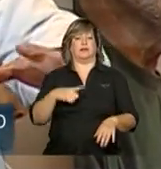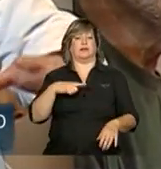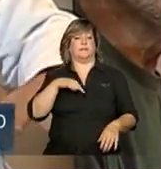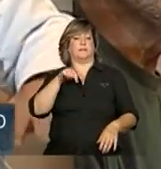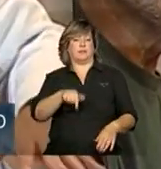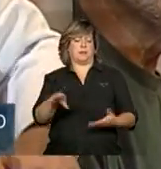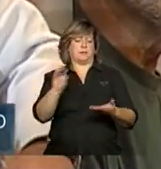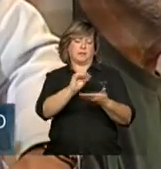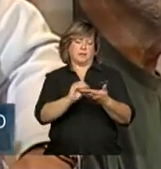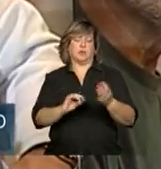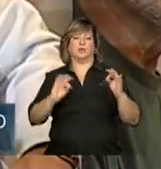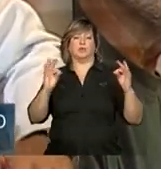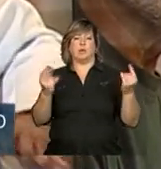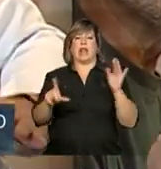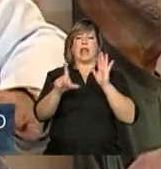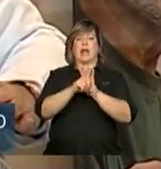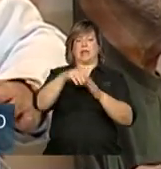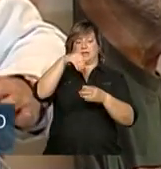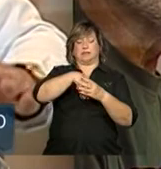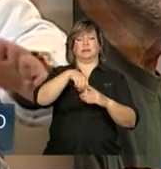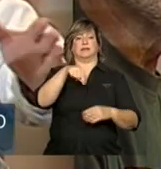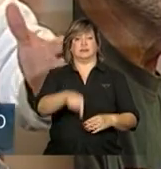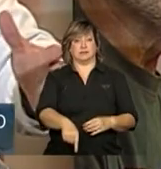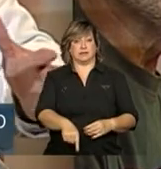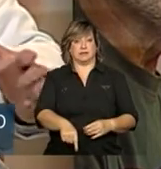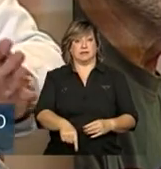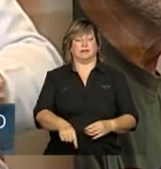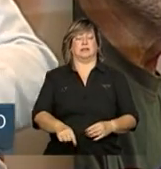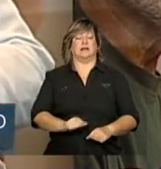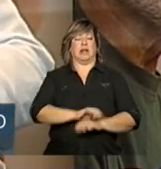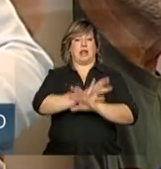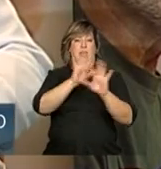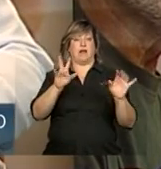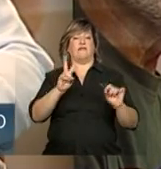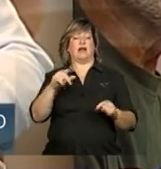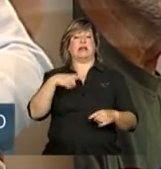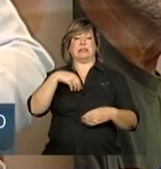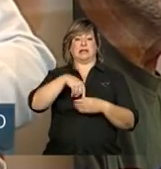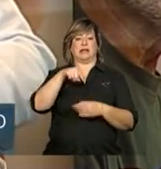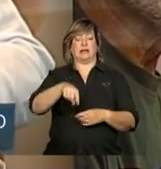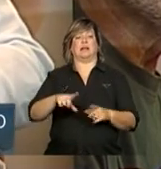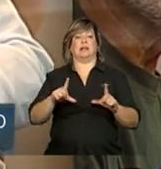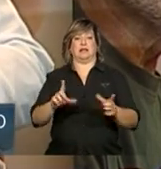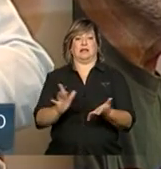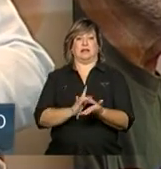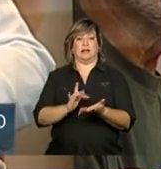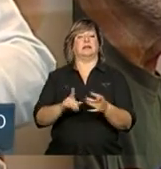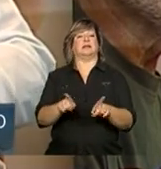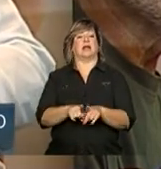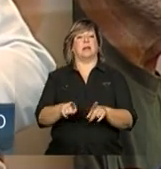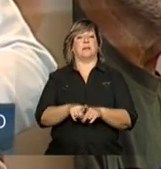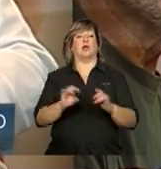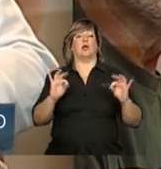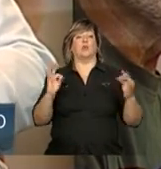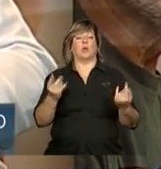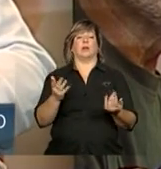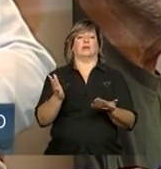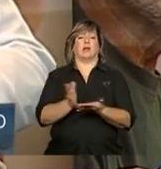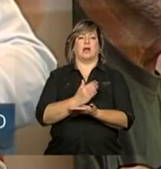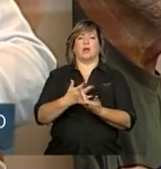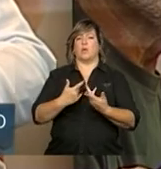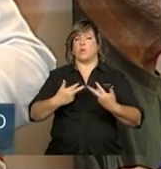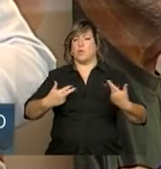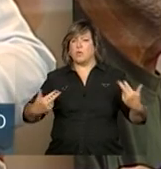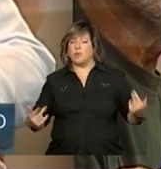contidos. Toda essa legislação de forma mais ampliada estará contida nele, assim como também em todos os cadernos de atenção